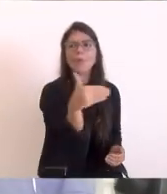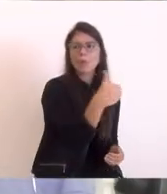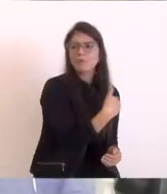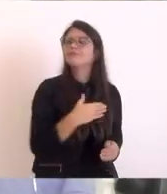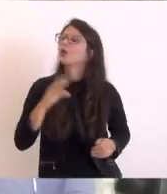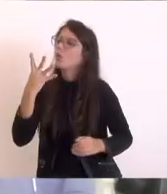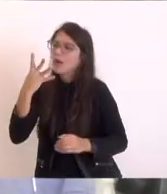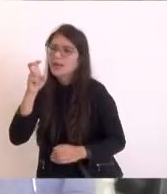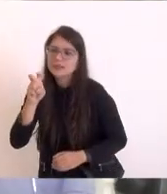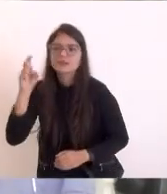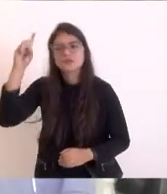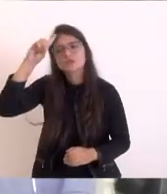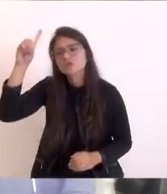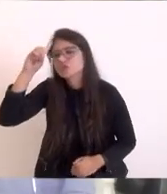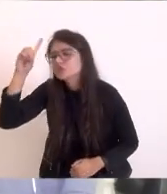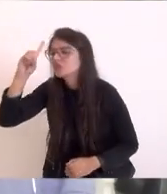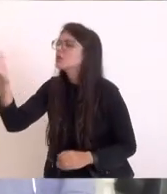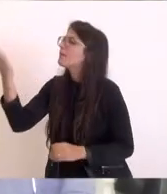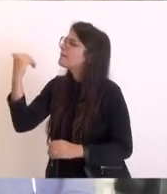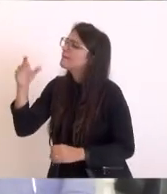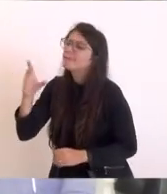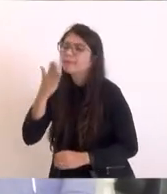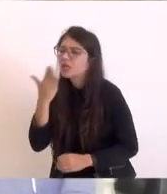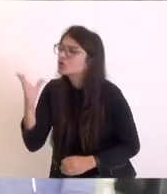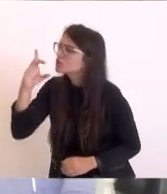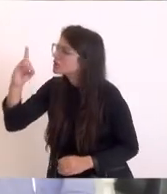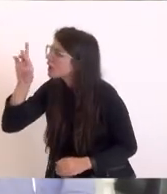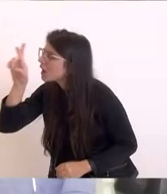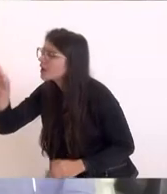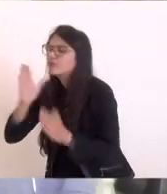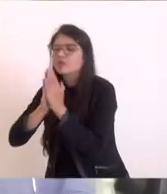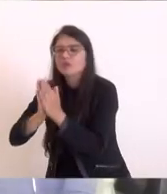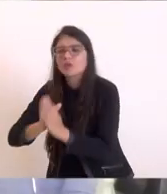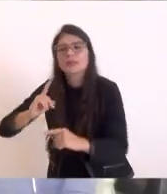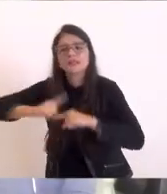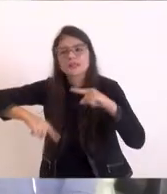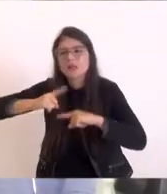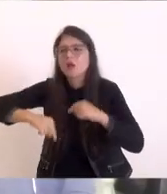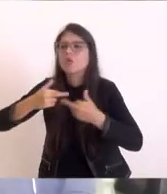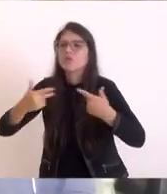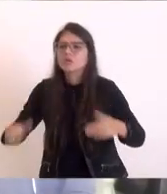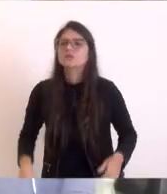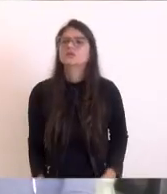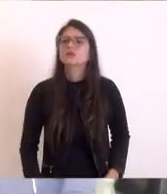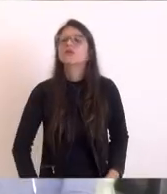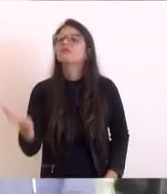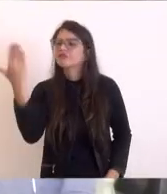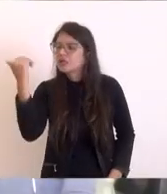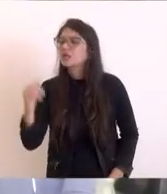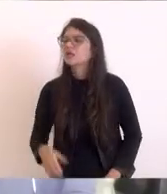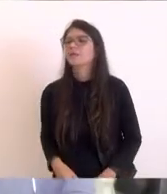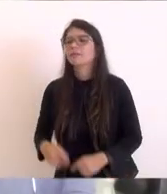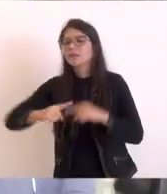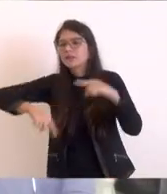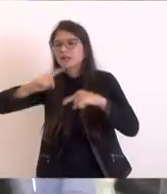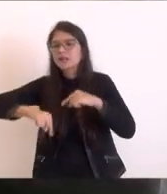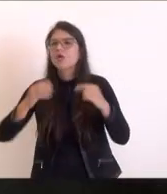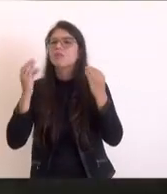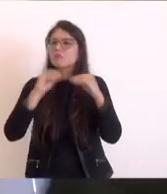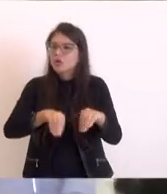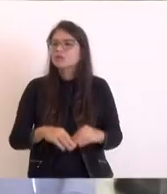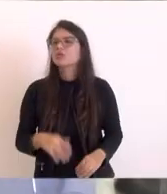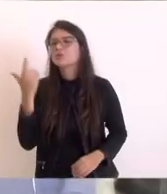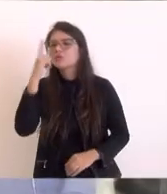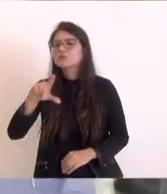dias para DR e botar um material. Nós fomos lá com o governador, pode ficar tranquilo, daqui a 15 dias eu boto. E foi lá e resolveu. Então, para a gente, a